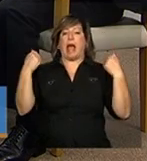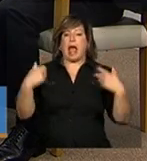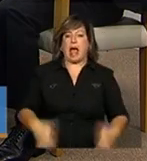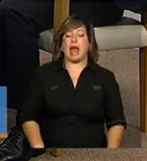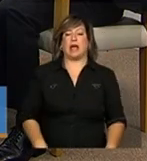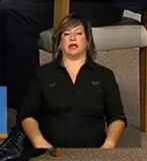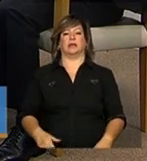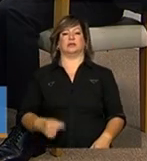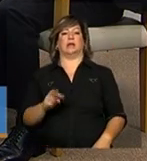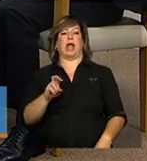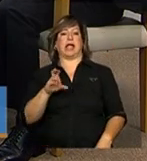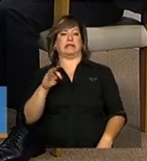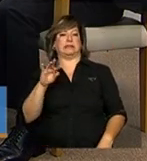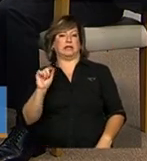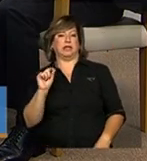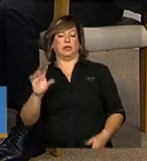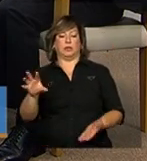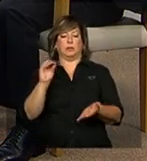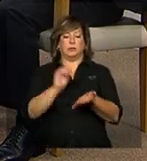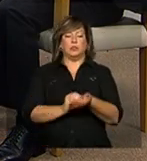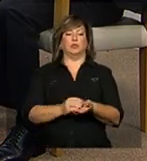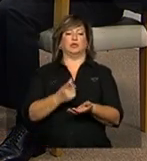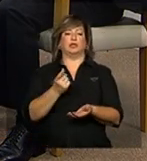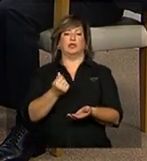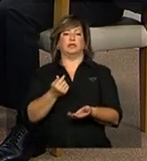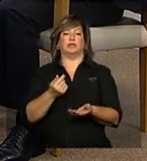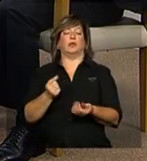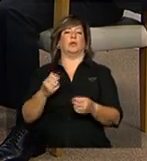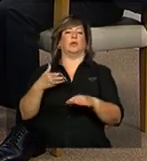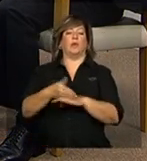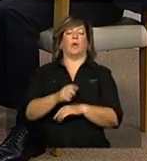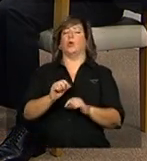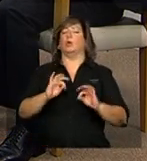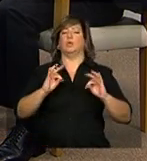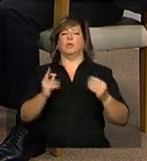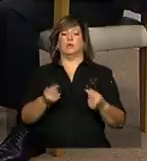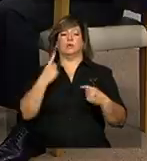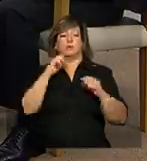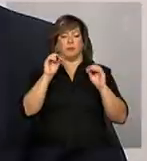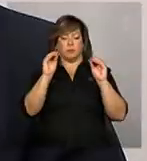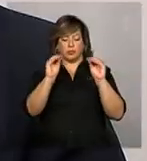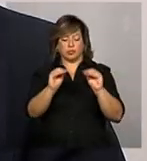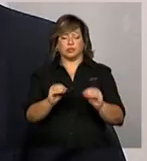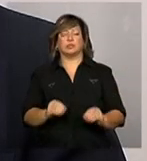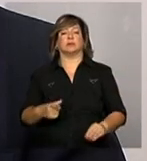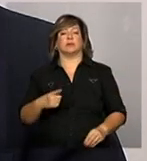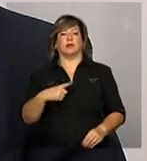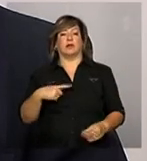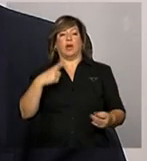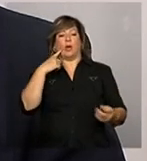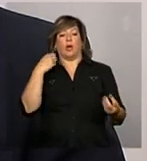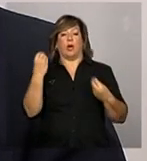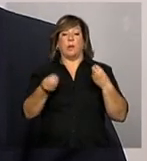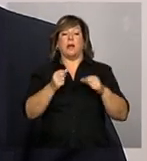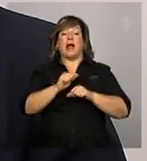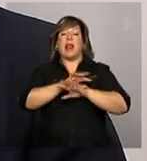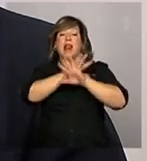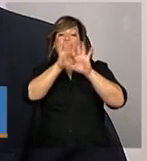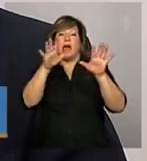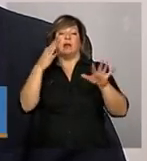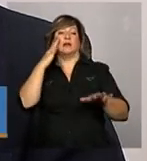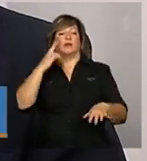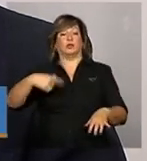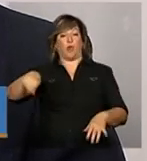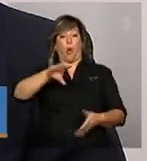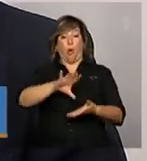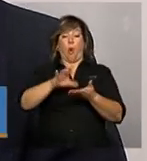da despesa realizada. E a gente tentou também montar o demonstrativo na lógica de linguagem cidadã. Para quê? Para que o Conselho também